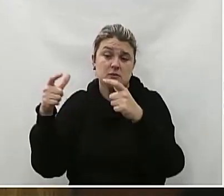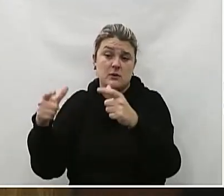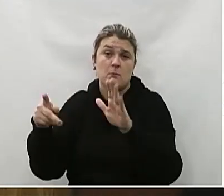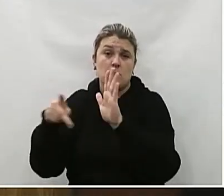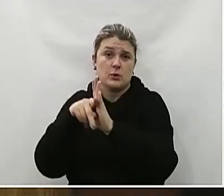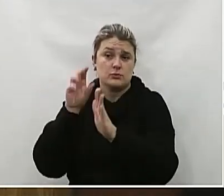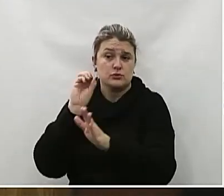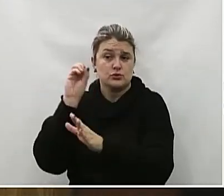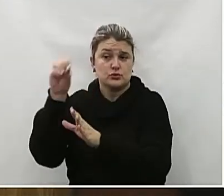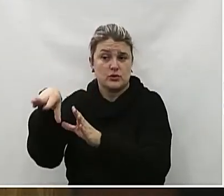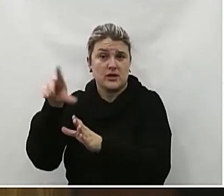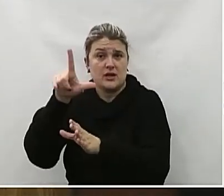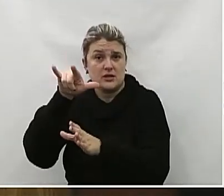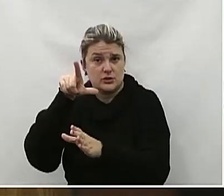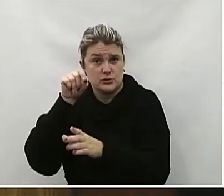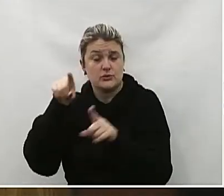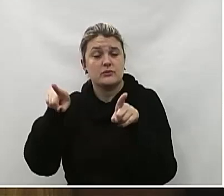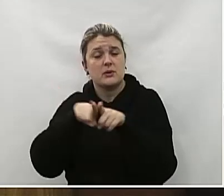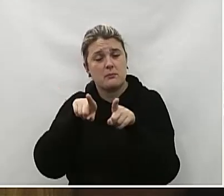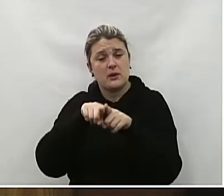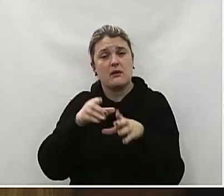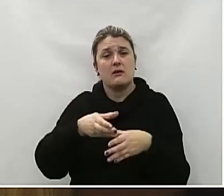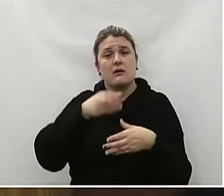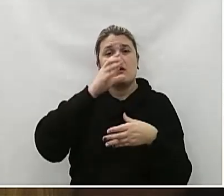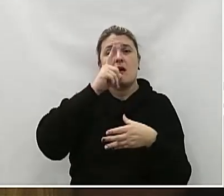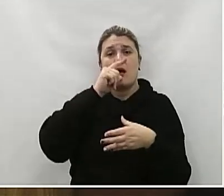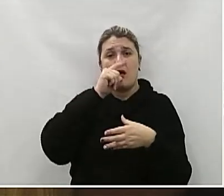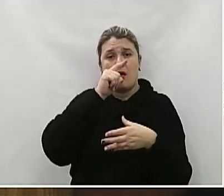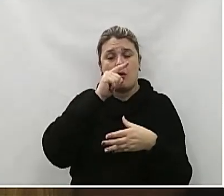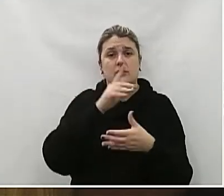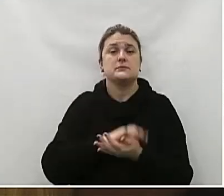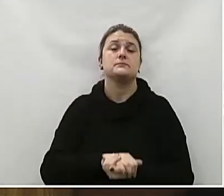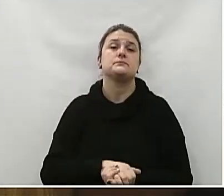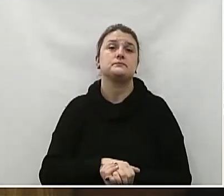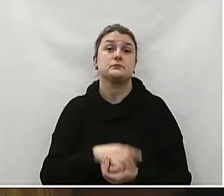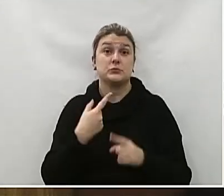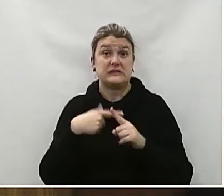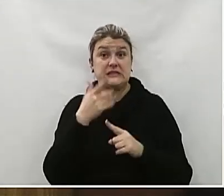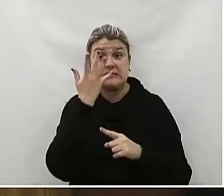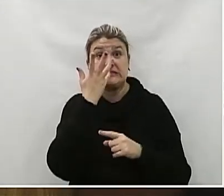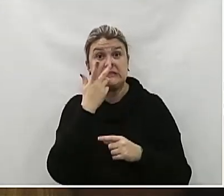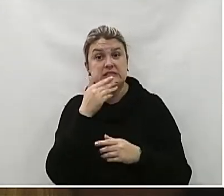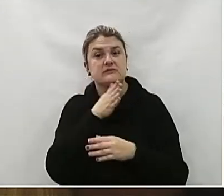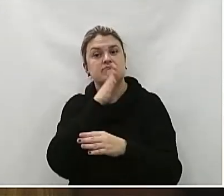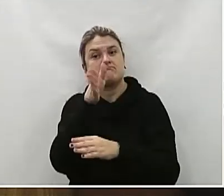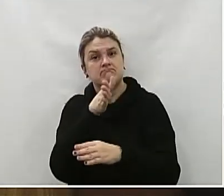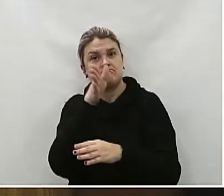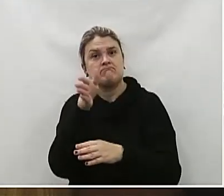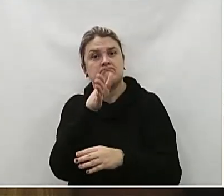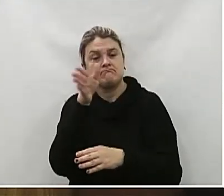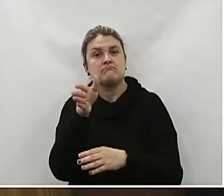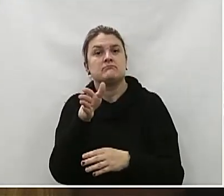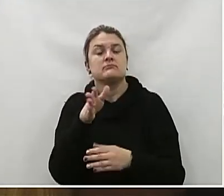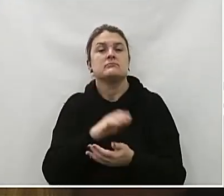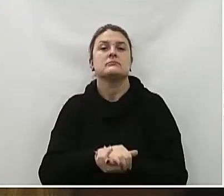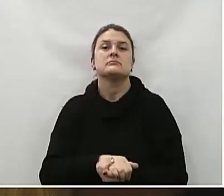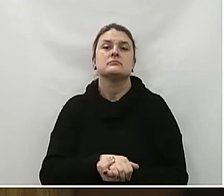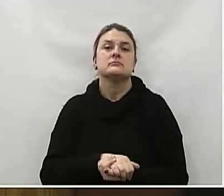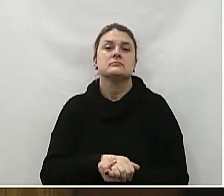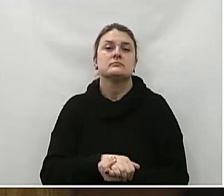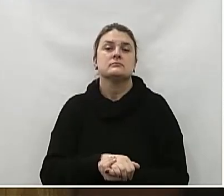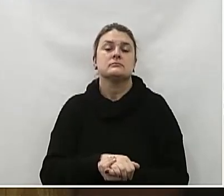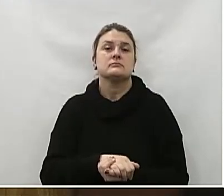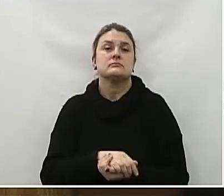e bem-estar dos moradores locais Em especial as crianças A situação atual demonstra que apenas uma lixeira encontra-se disponível